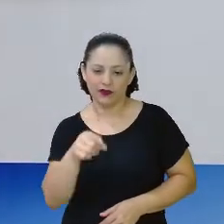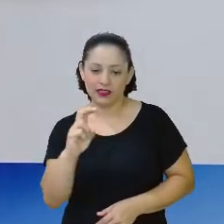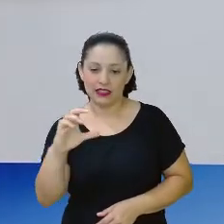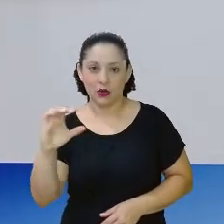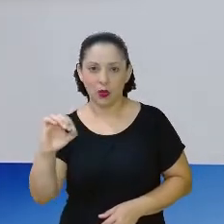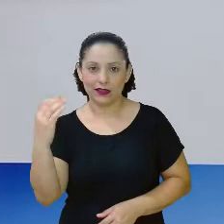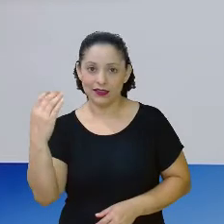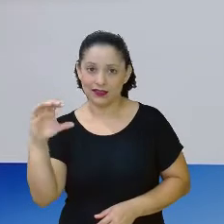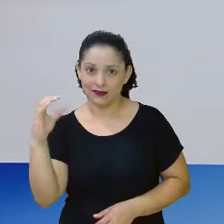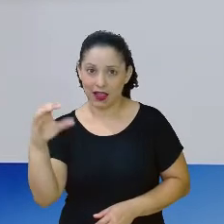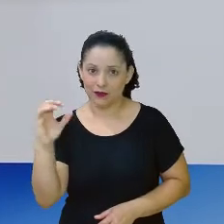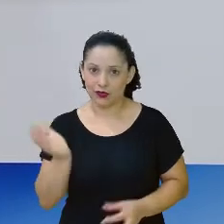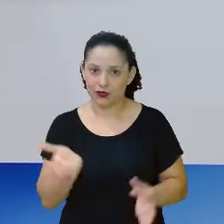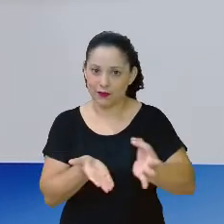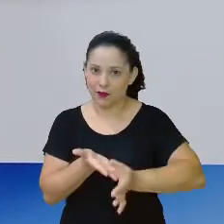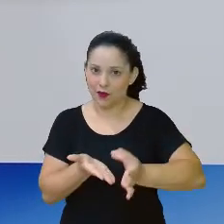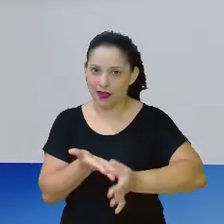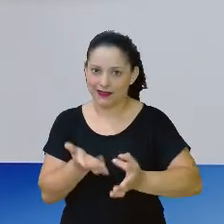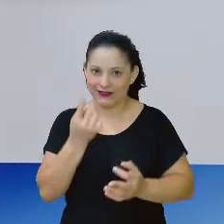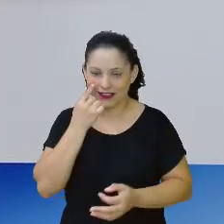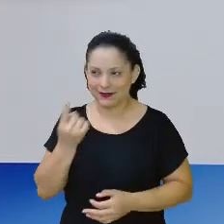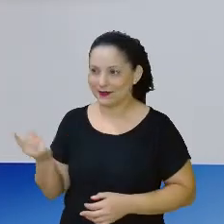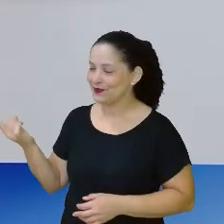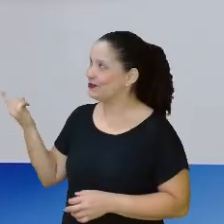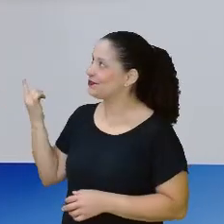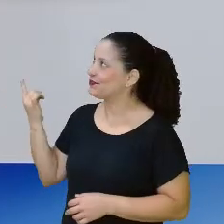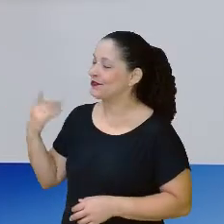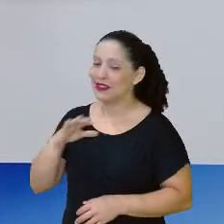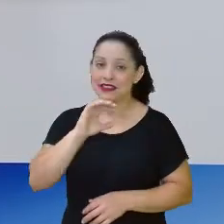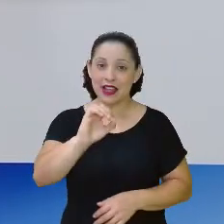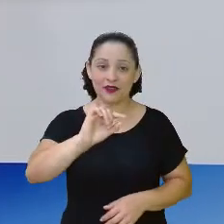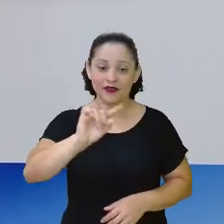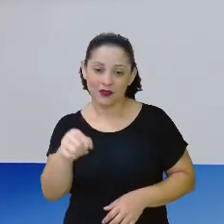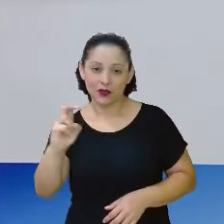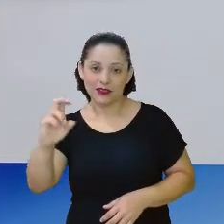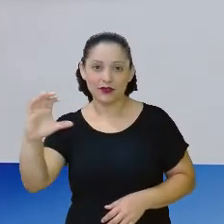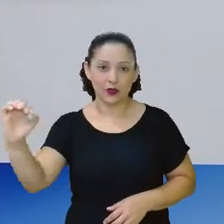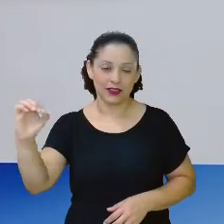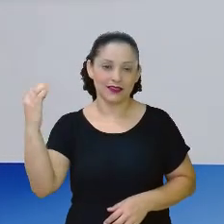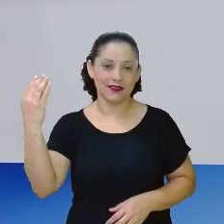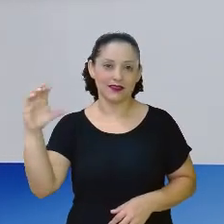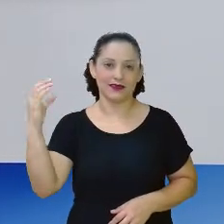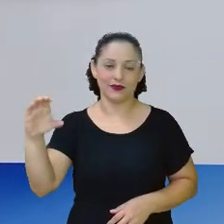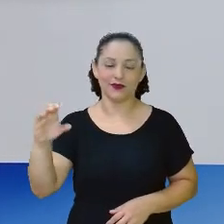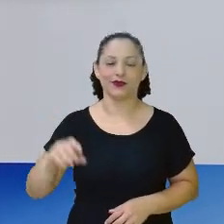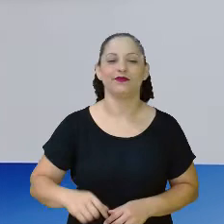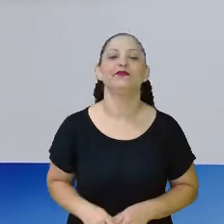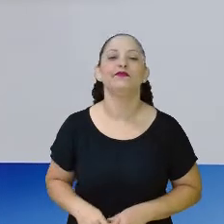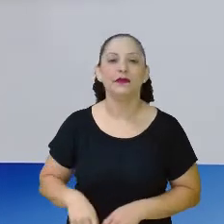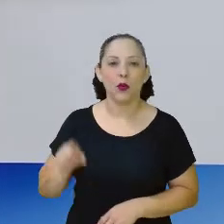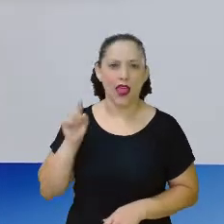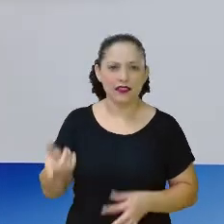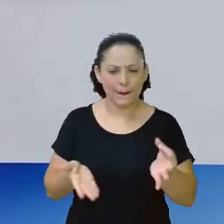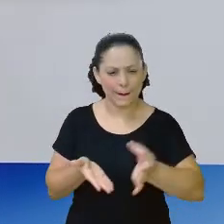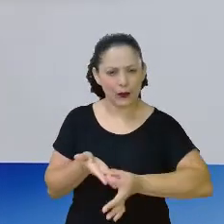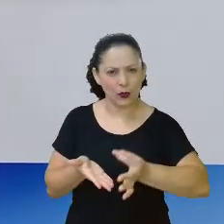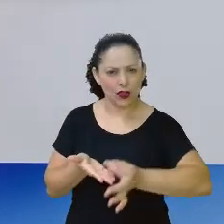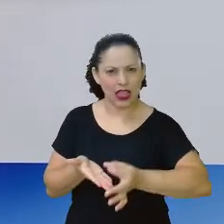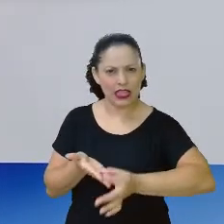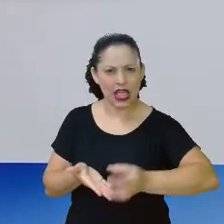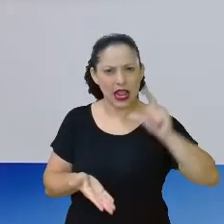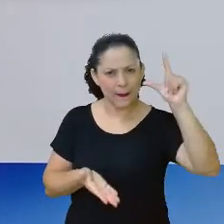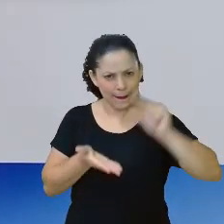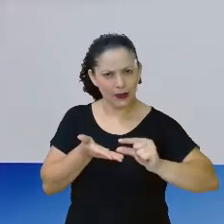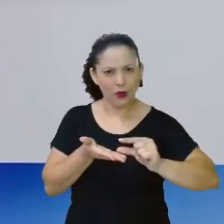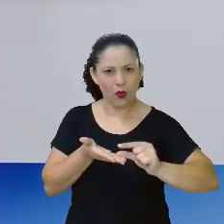que eu também trouxe para vocês, eu tenho aqui, ó, uma moedinha de 50 centavos. 50 centavos é menor